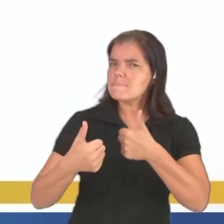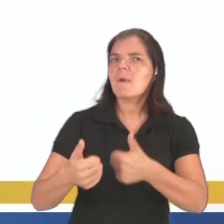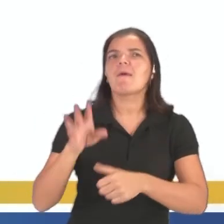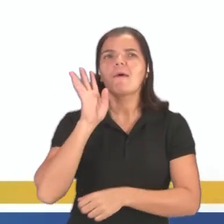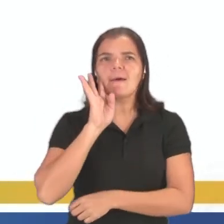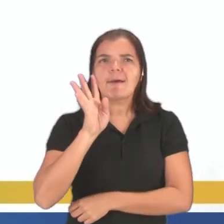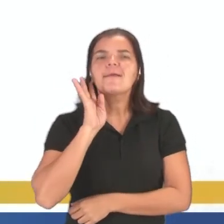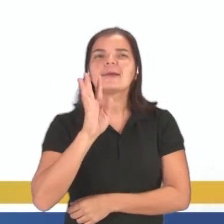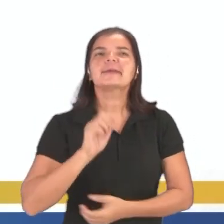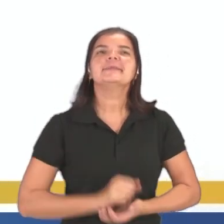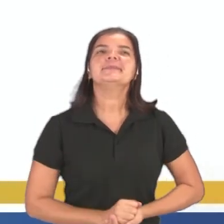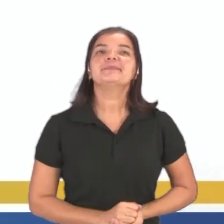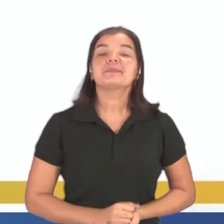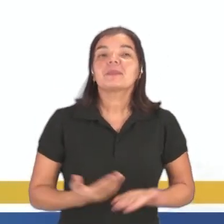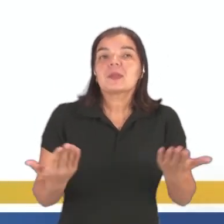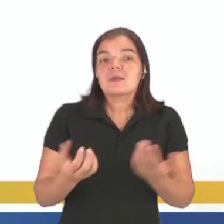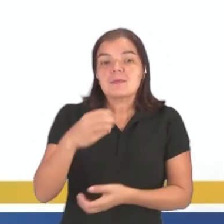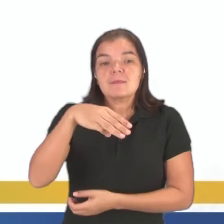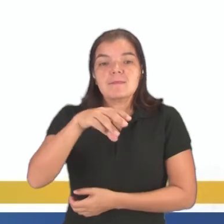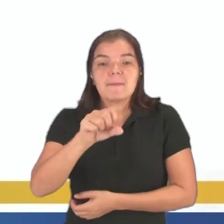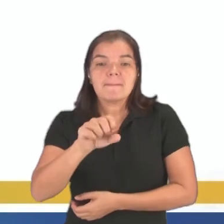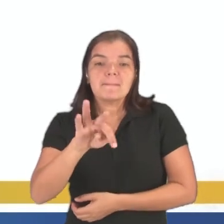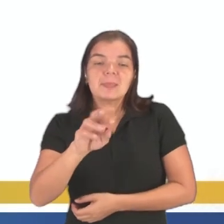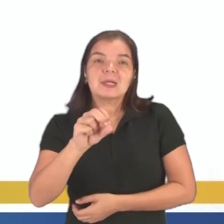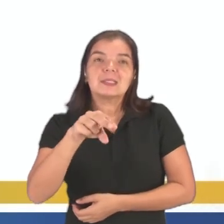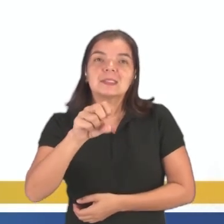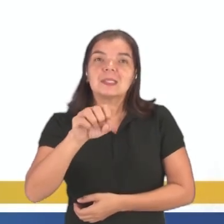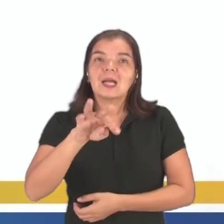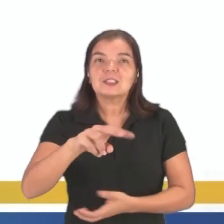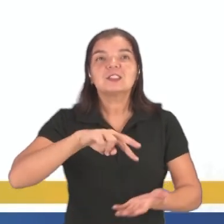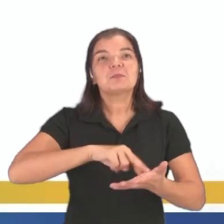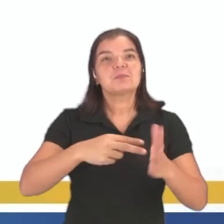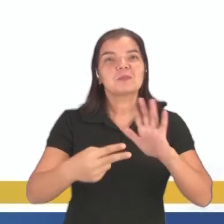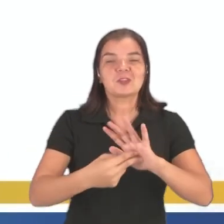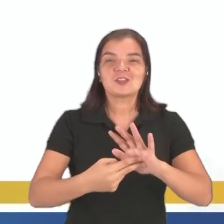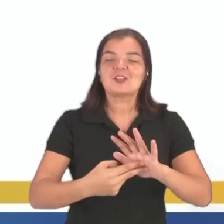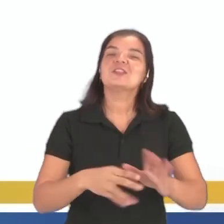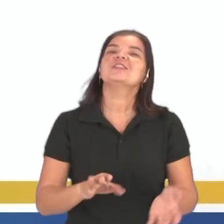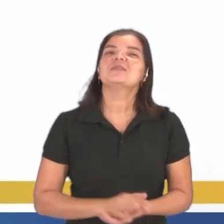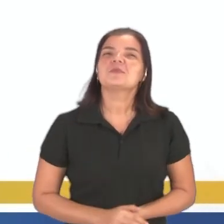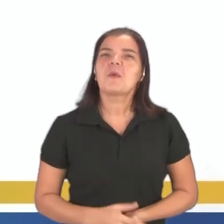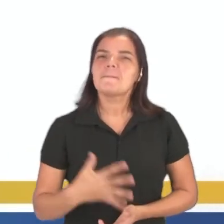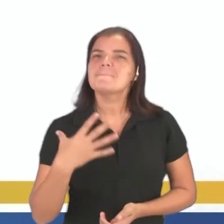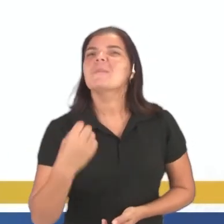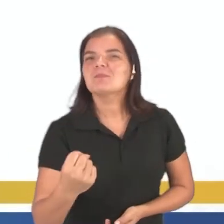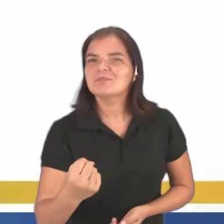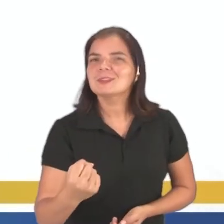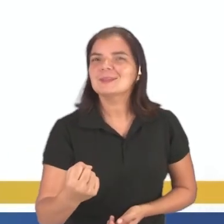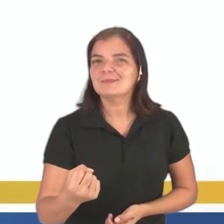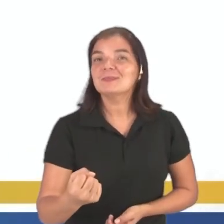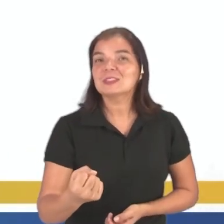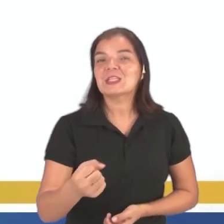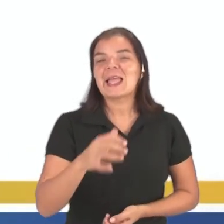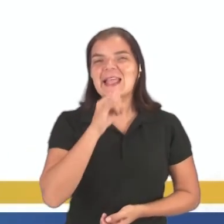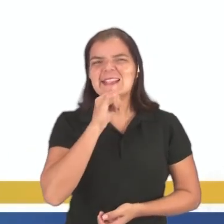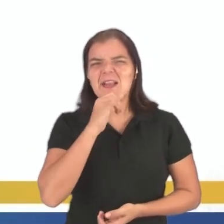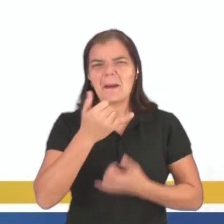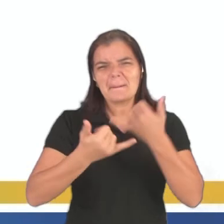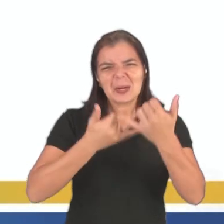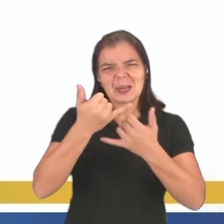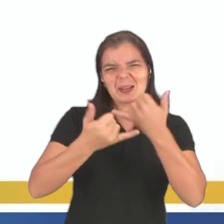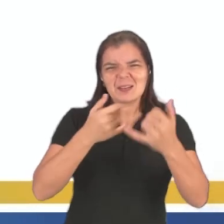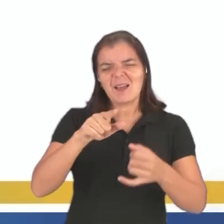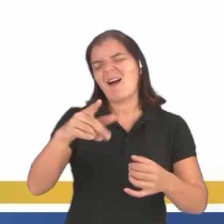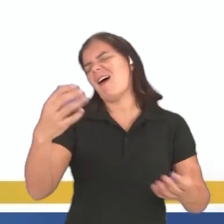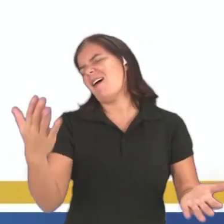gente fina aqui para nós, certo? E me mataste. Me mataste é aquela situação do me pegou, certo? Quando você faz, alguém faz a